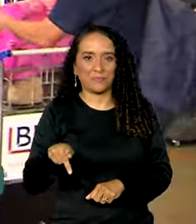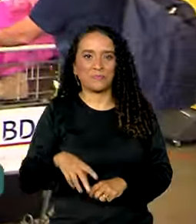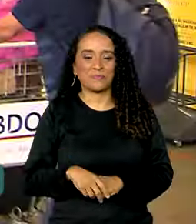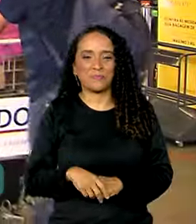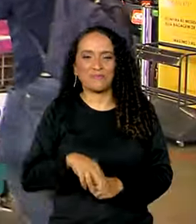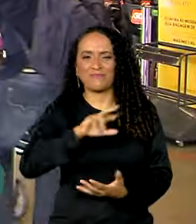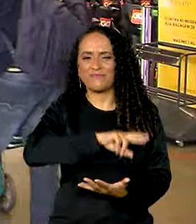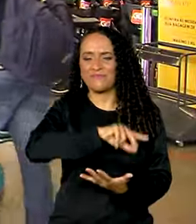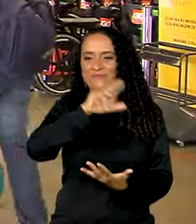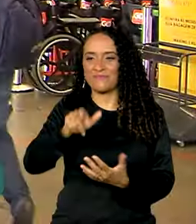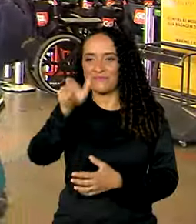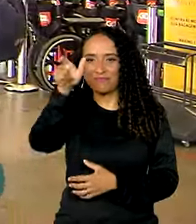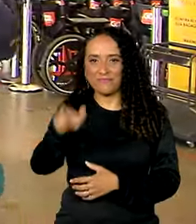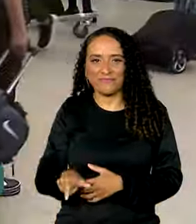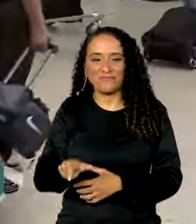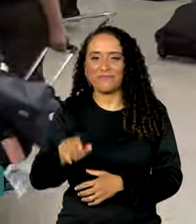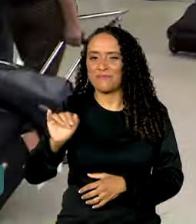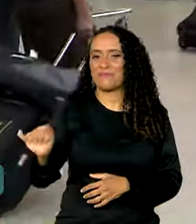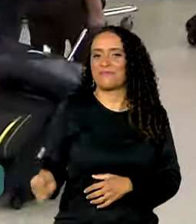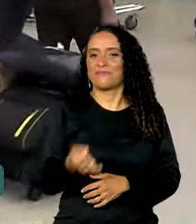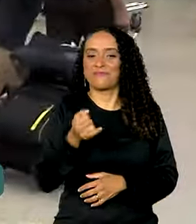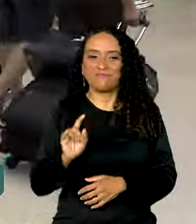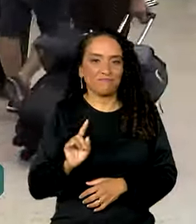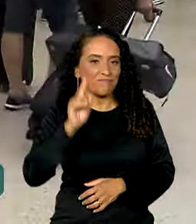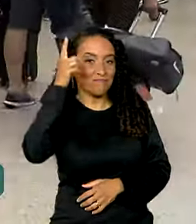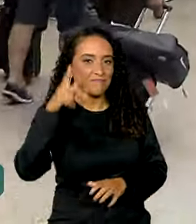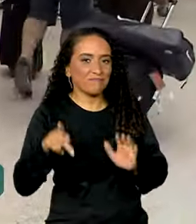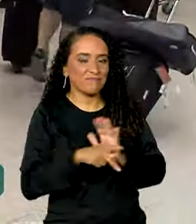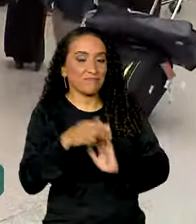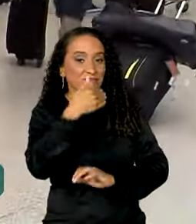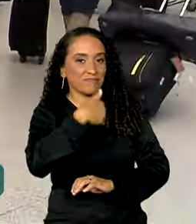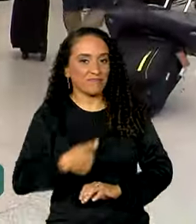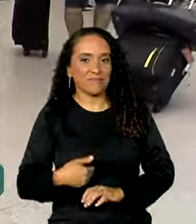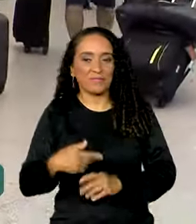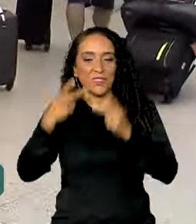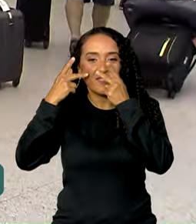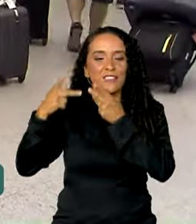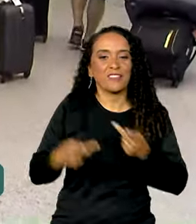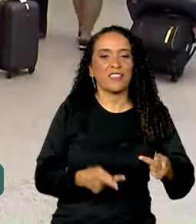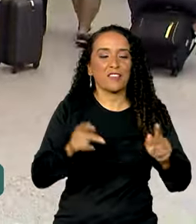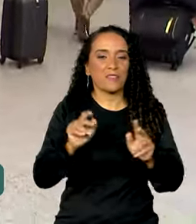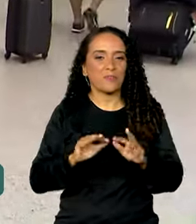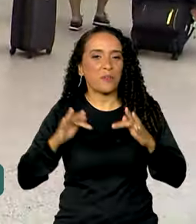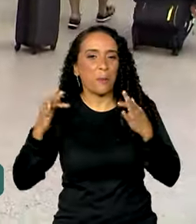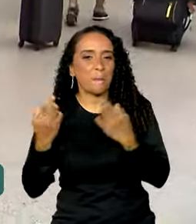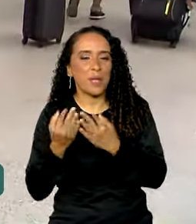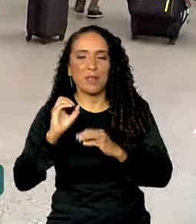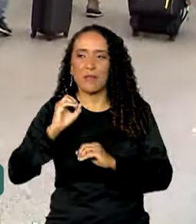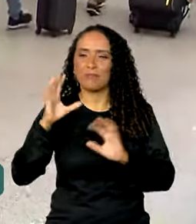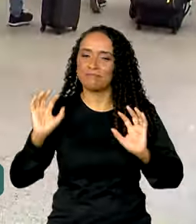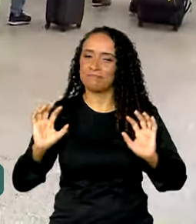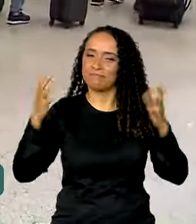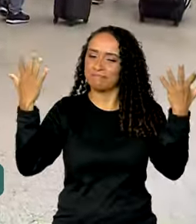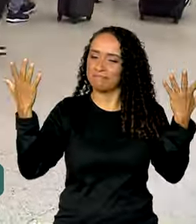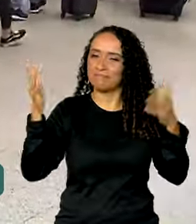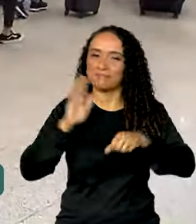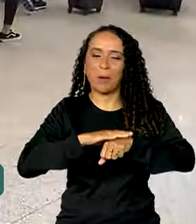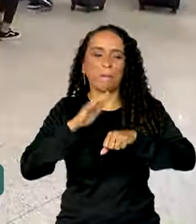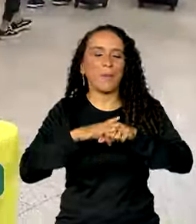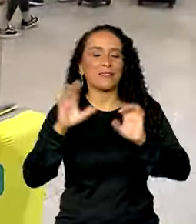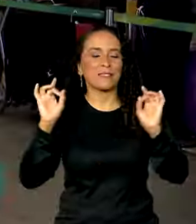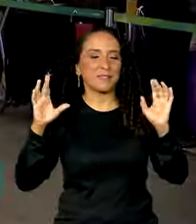Vários desses passageiros aproveitaram a iniciativa do governo para visitar familiares ou para celebrar ocasiões